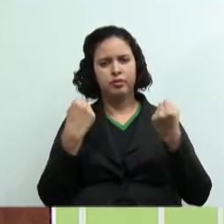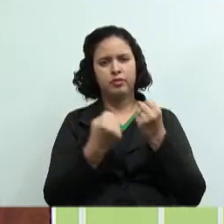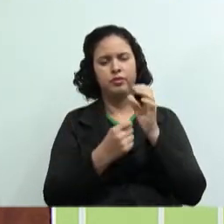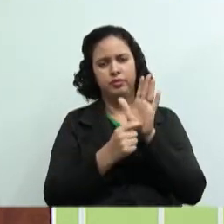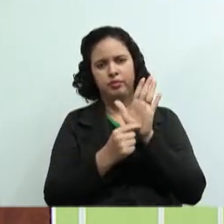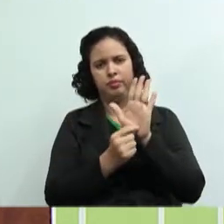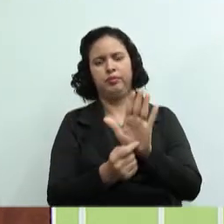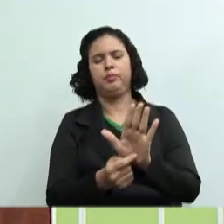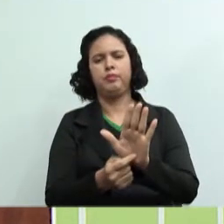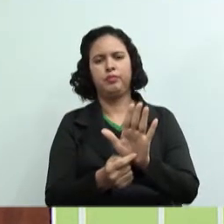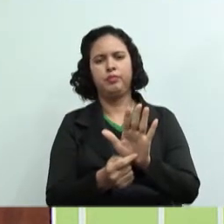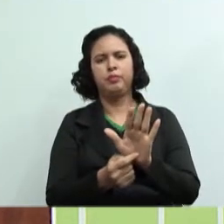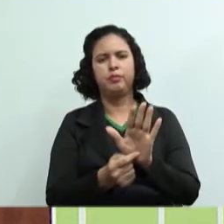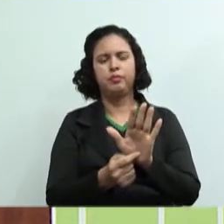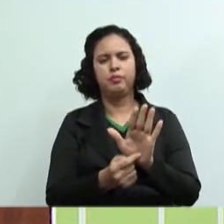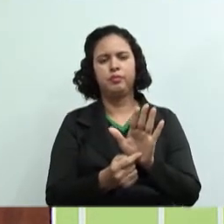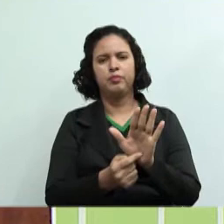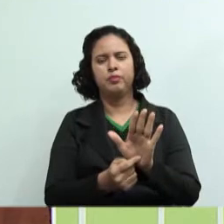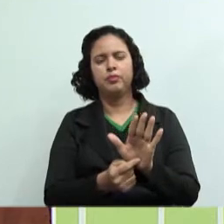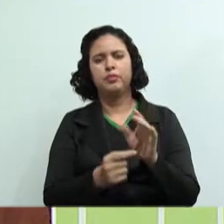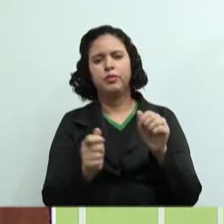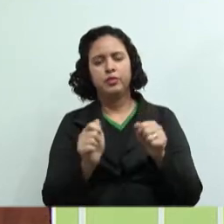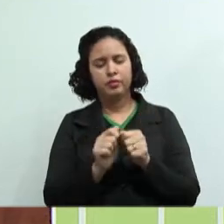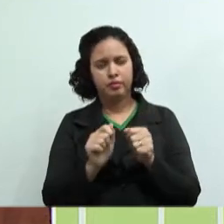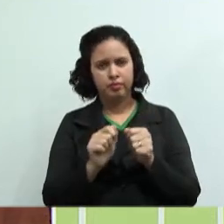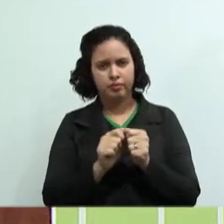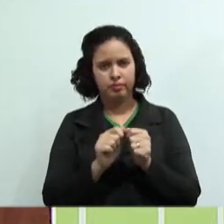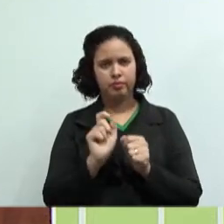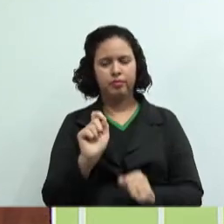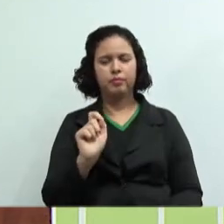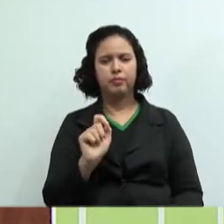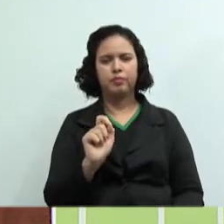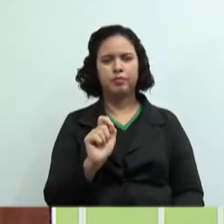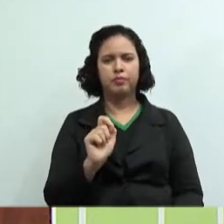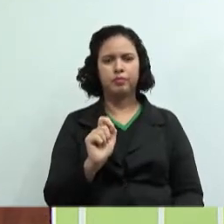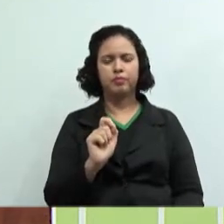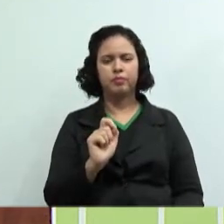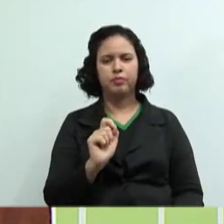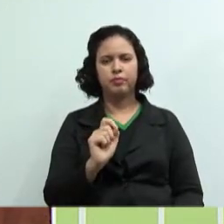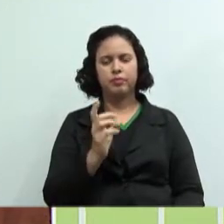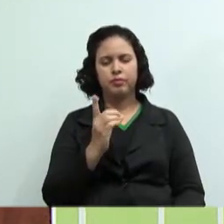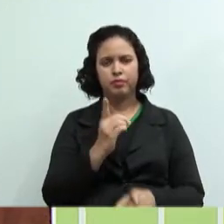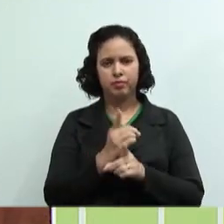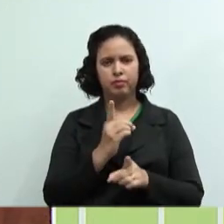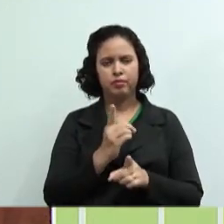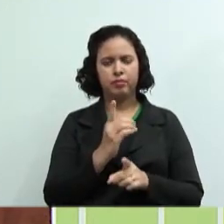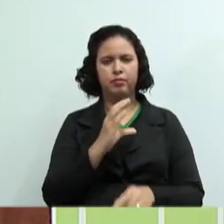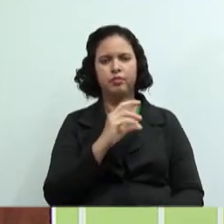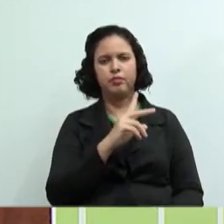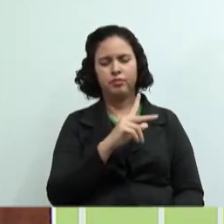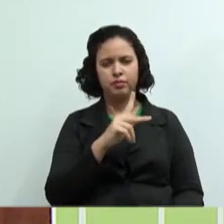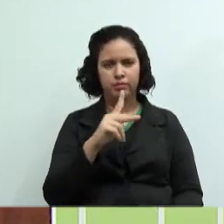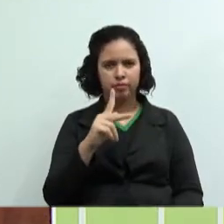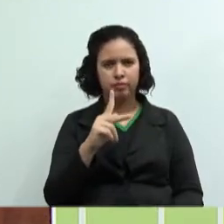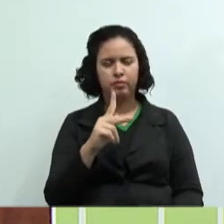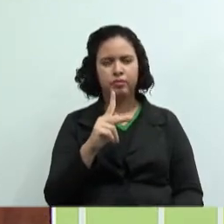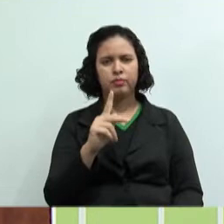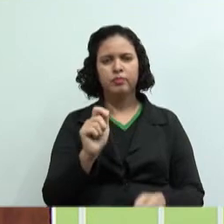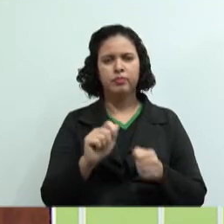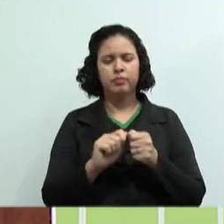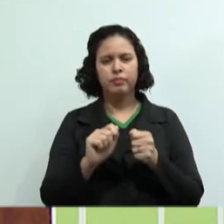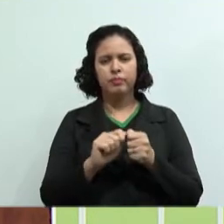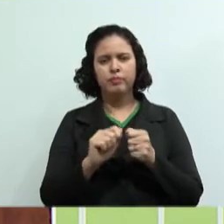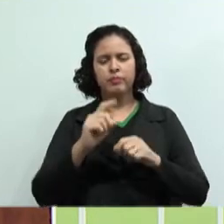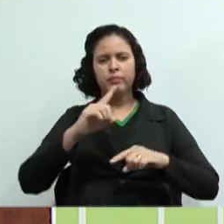trabalho. Feito essa etapa, vocês vão fazer o quê? Aí vocês vão identificar a cooperativa que vocês vão montar, os